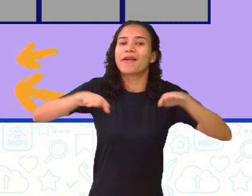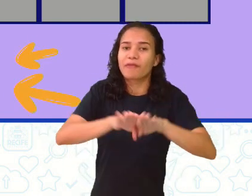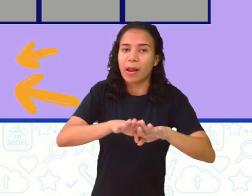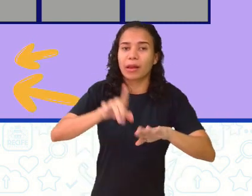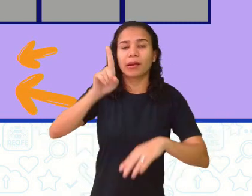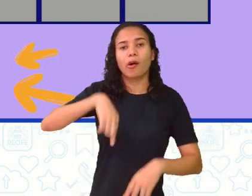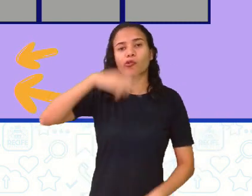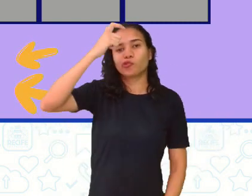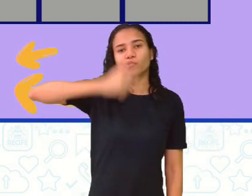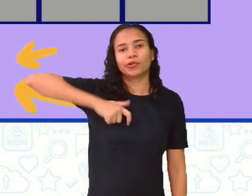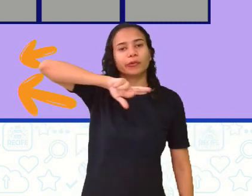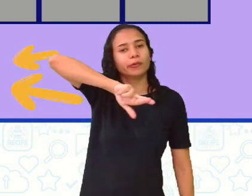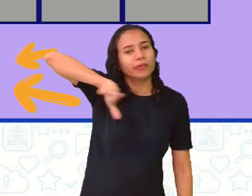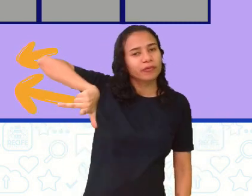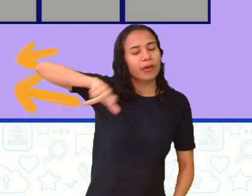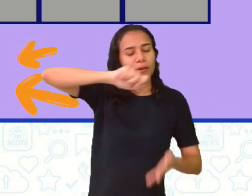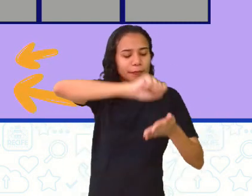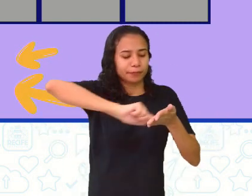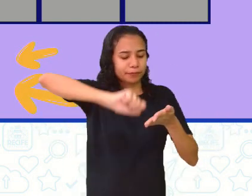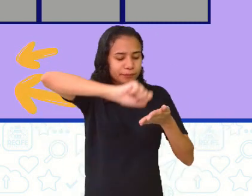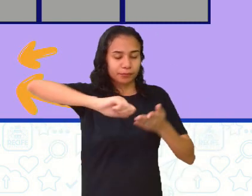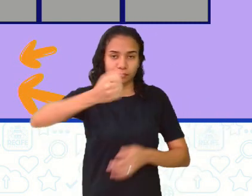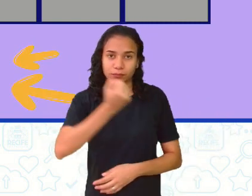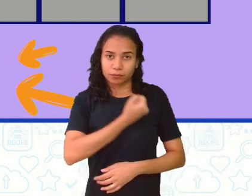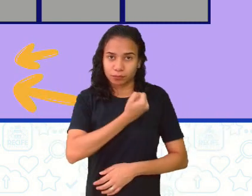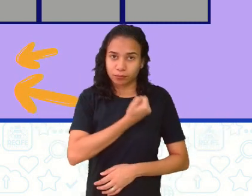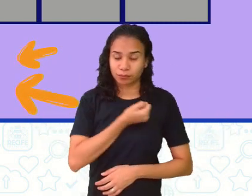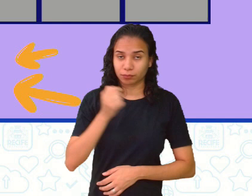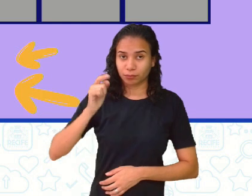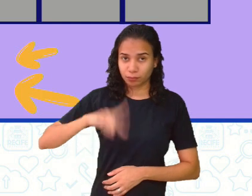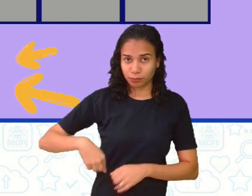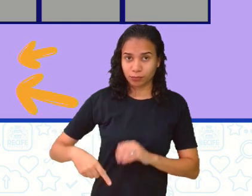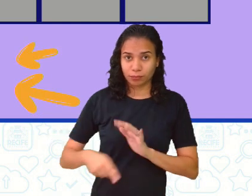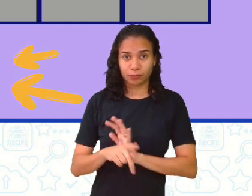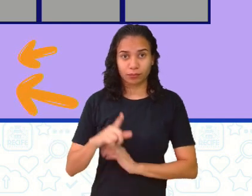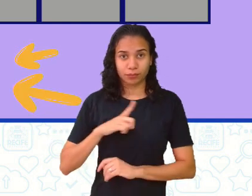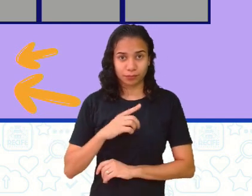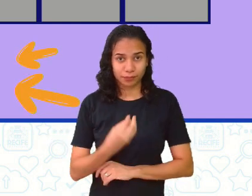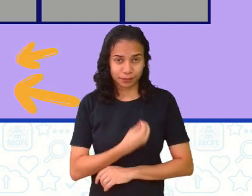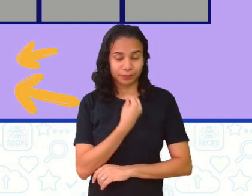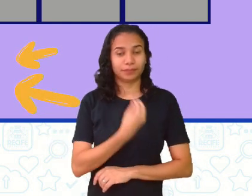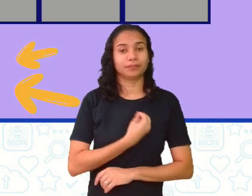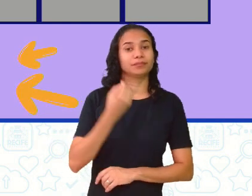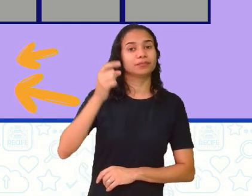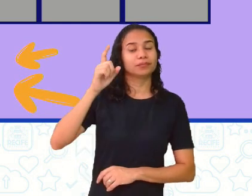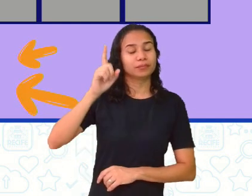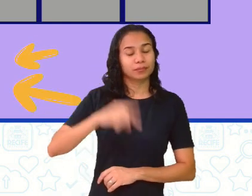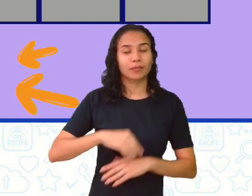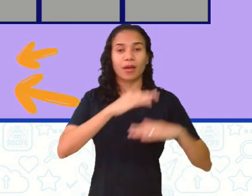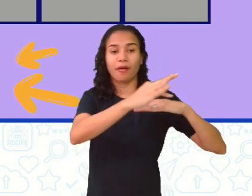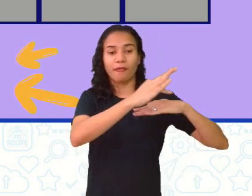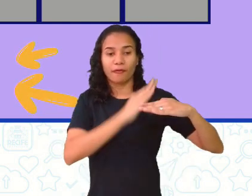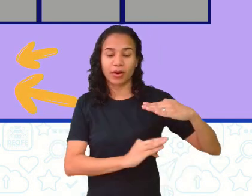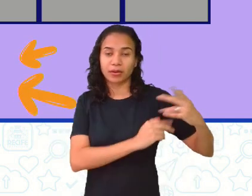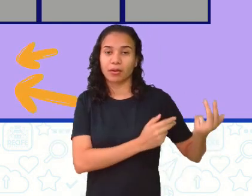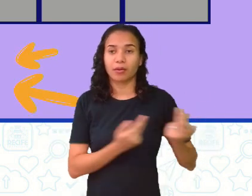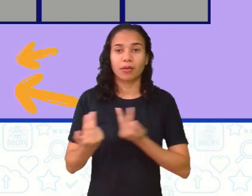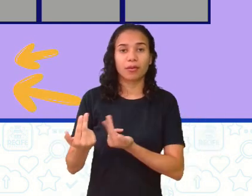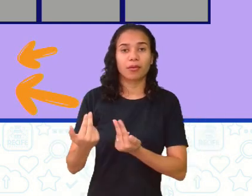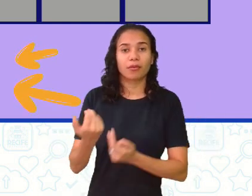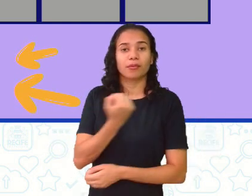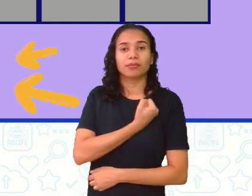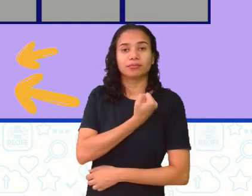maneiras diferentes de escrever um número, frações que representam o mesmo